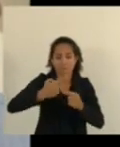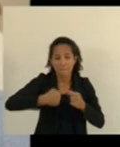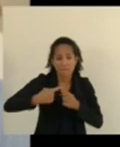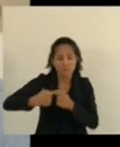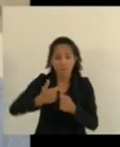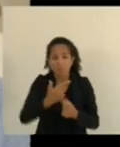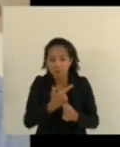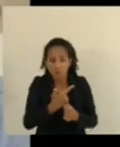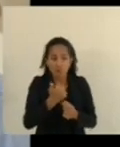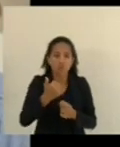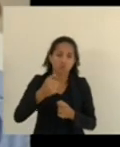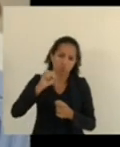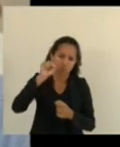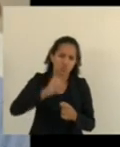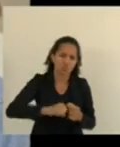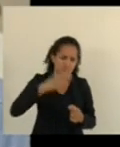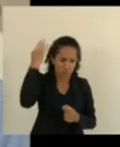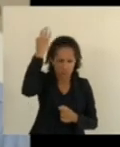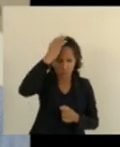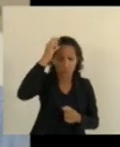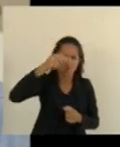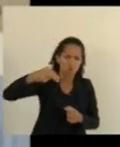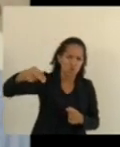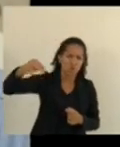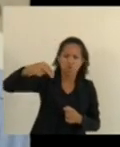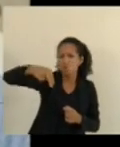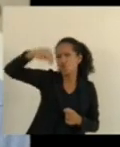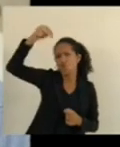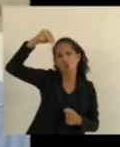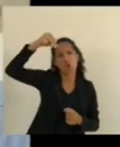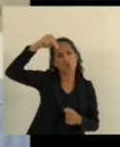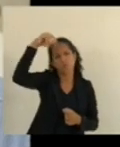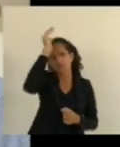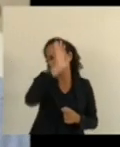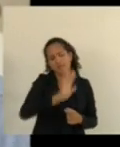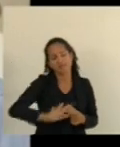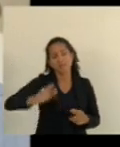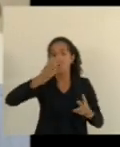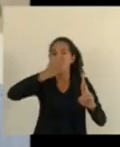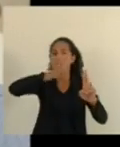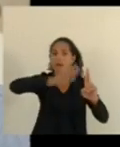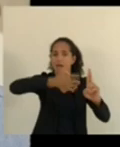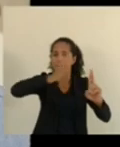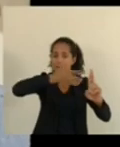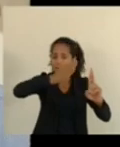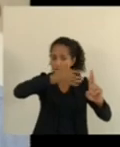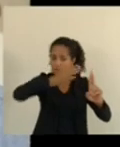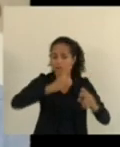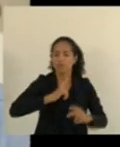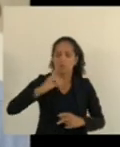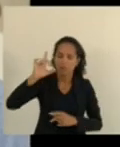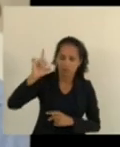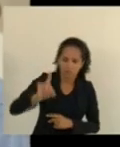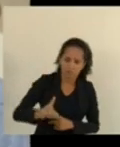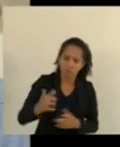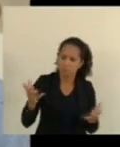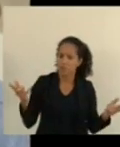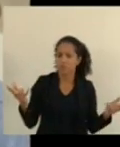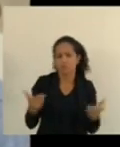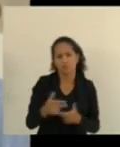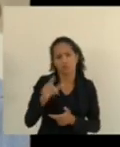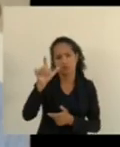e é referência para o norte para o centro para o Brasil tem uma diretoria fantástica comandada